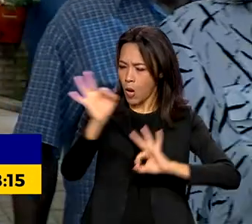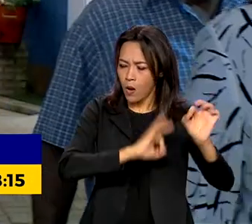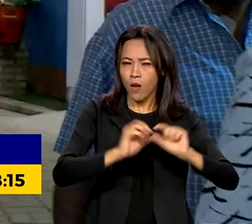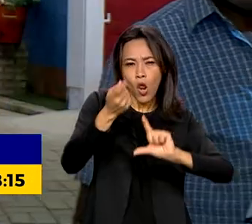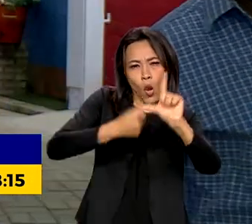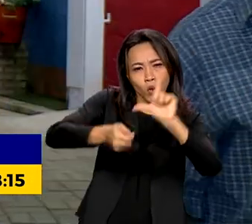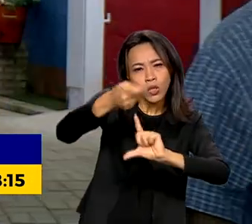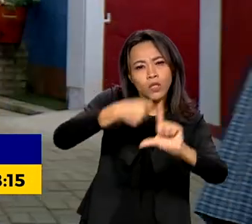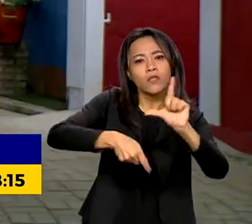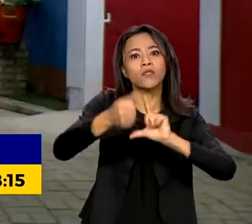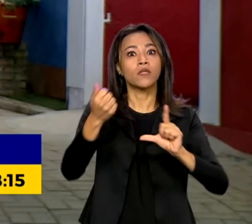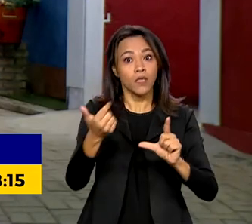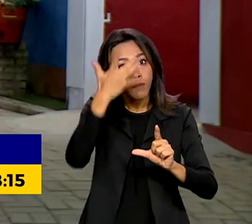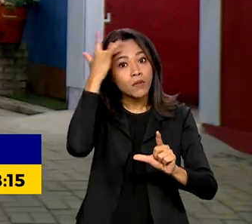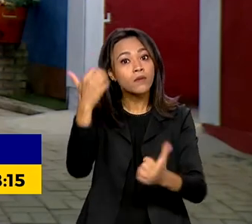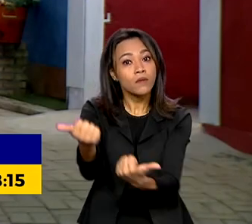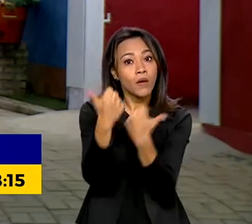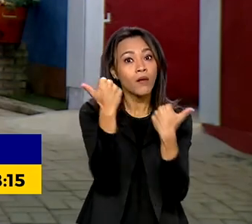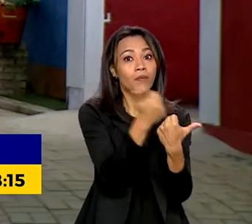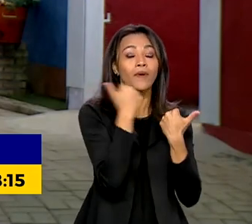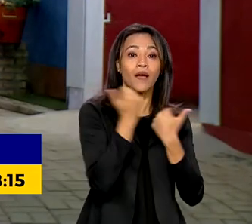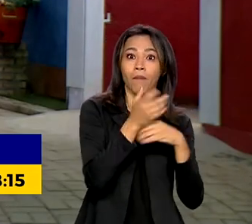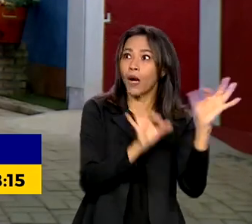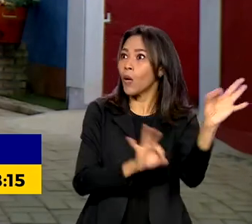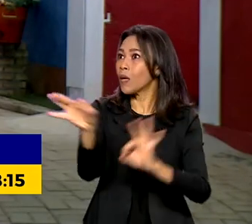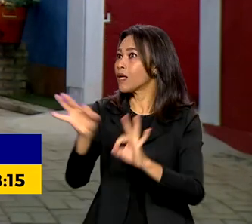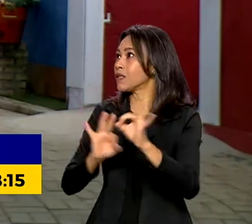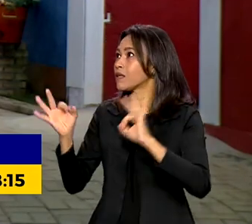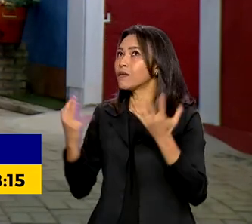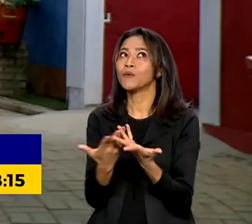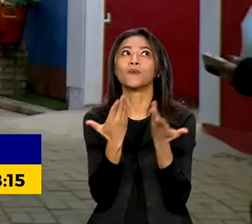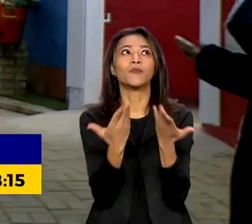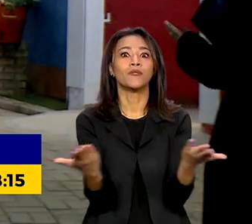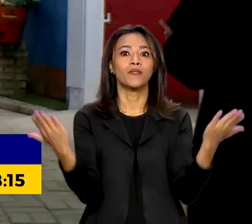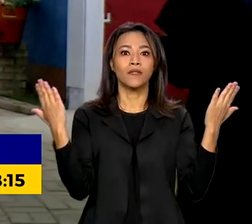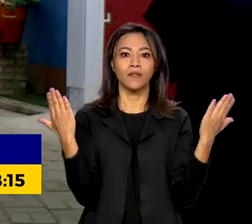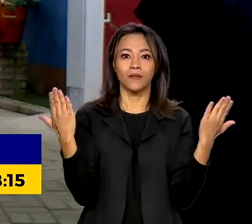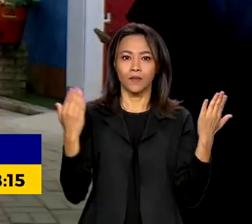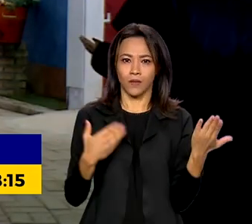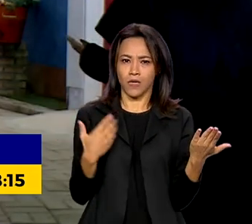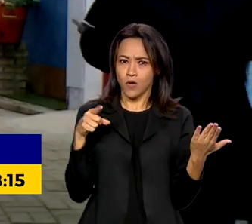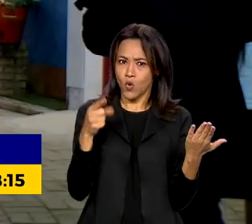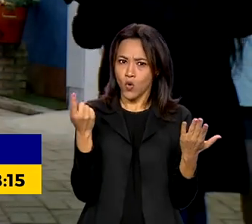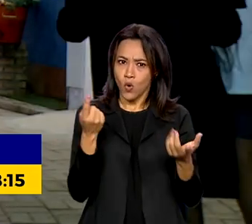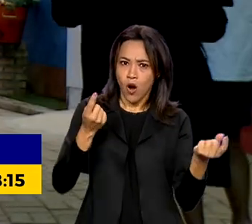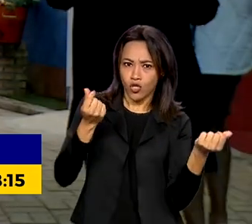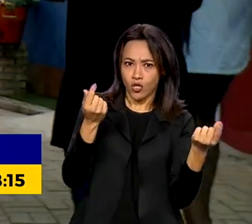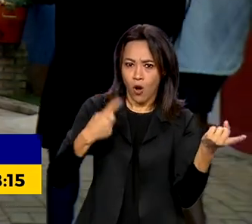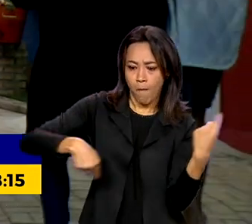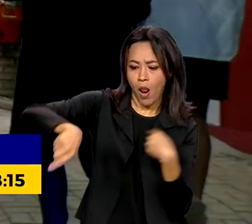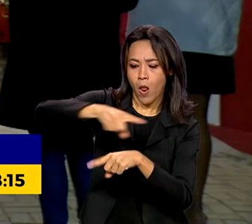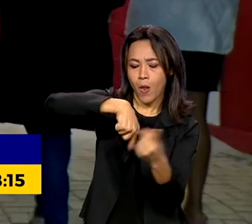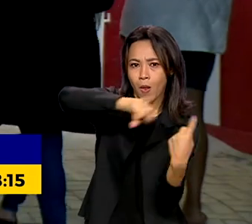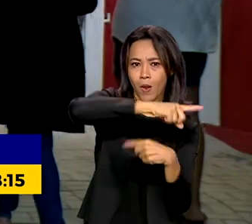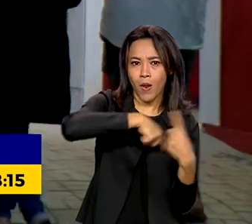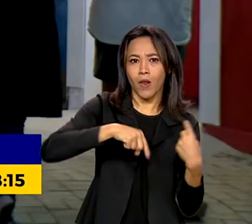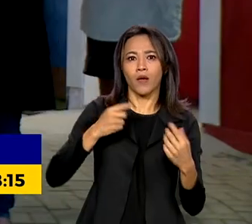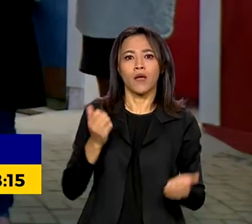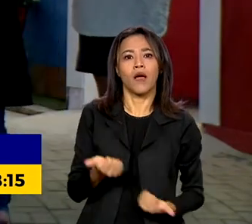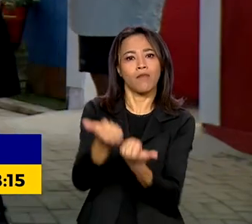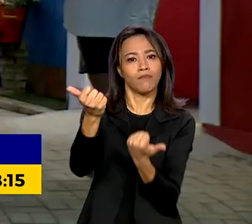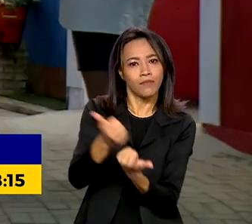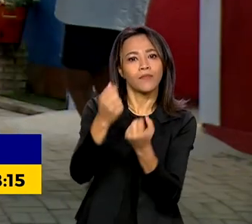muita gente para garantir a diversão dos visitantes. Um movimento que impulsiona o turismo, a cultura